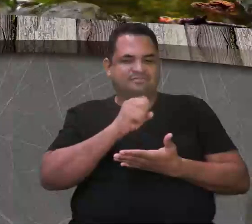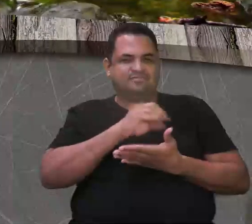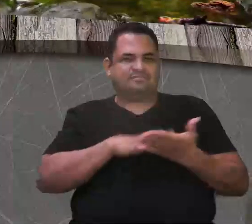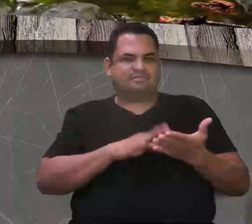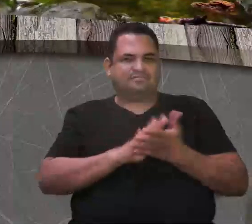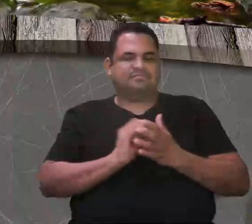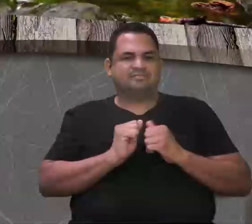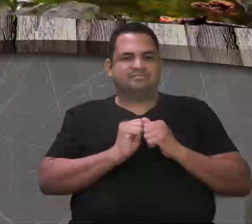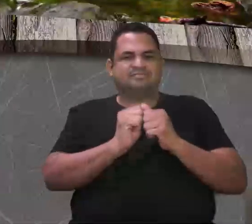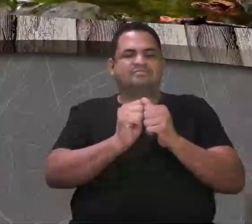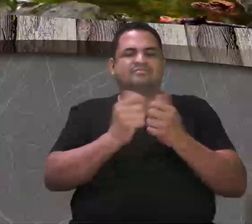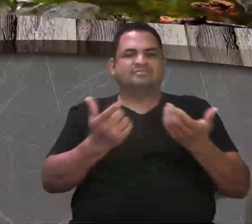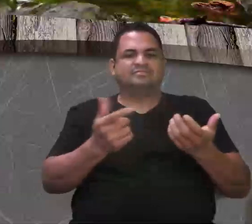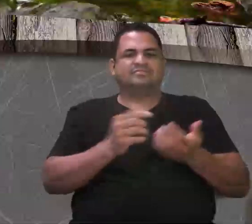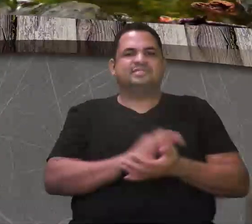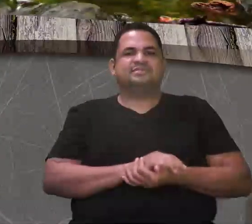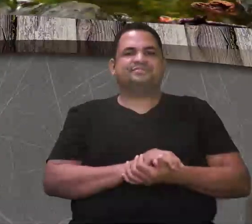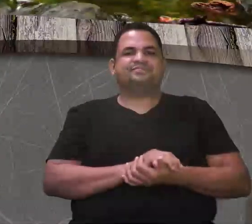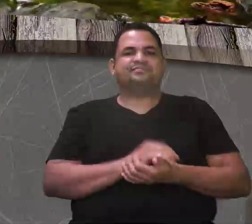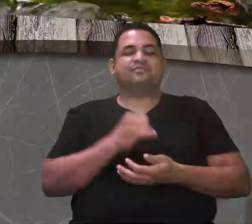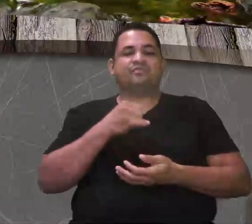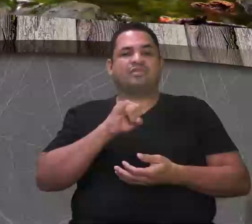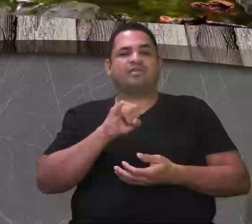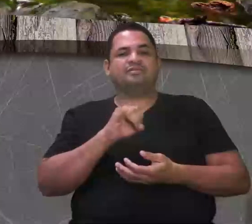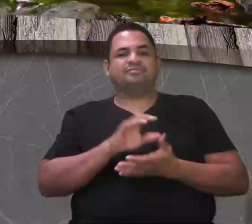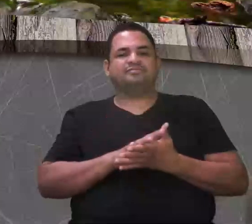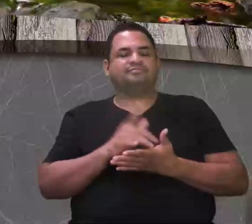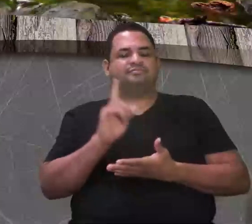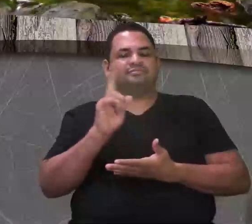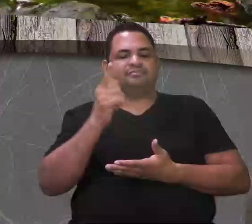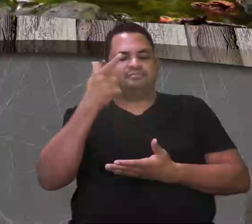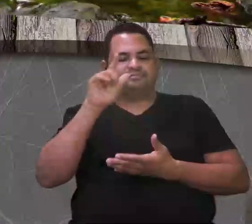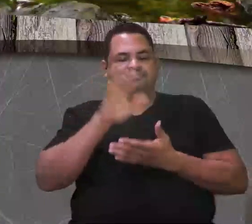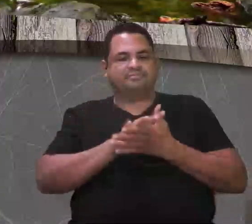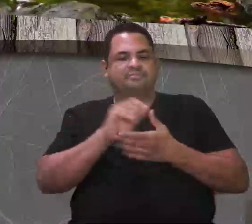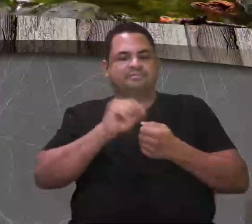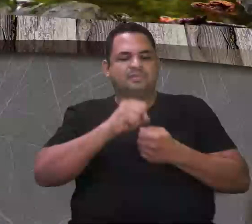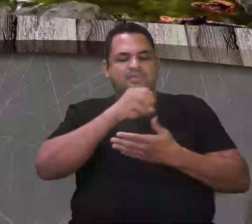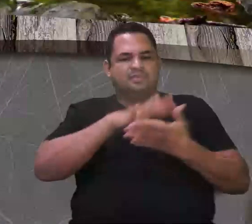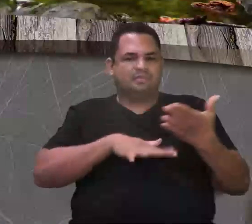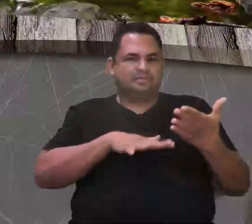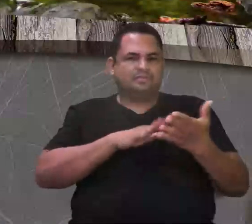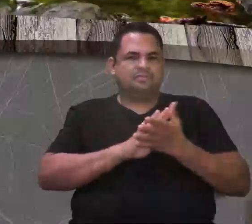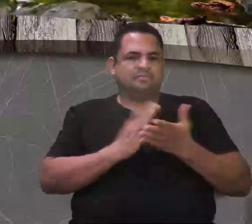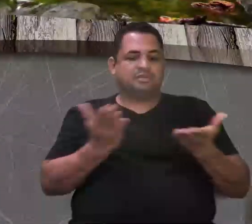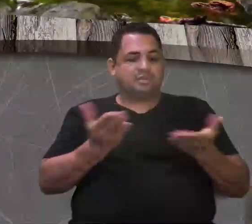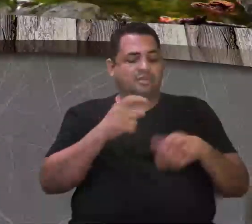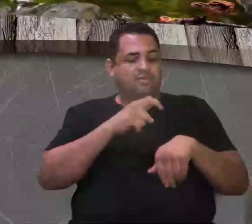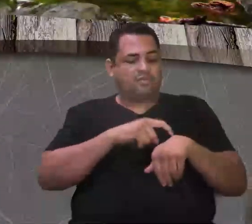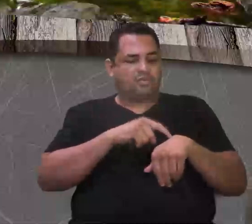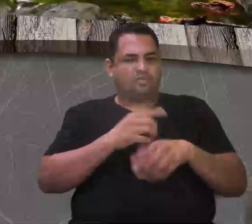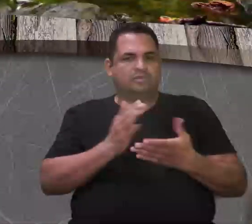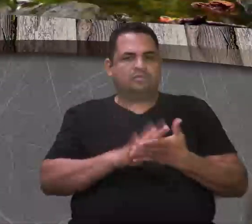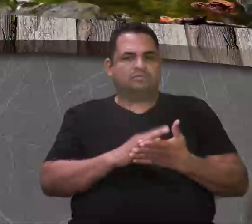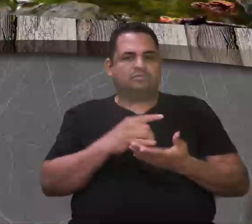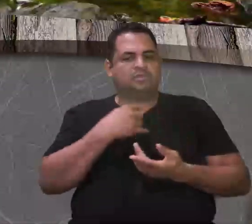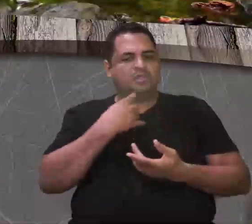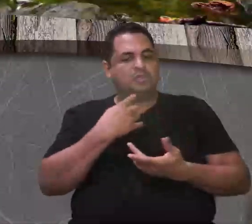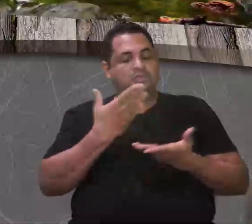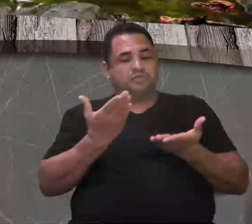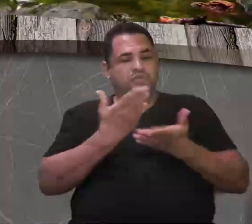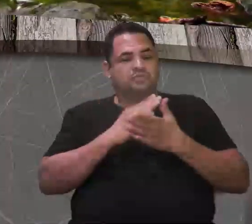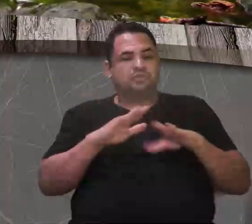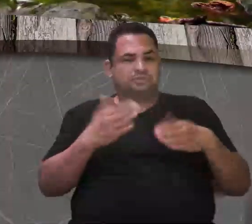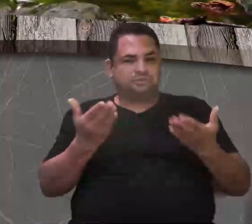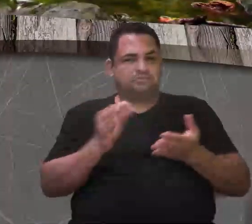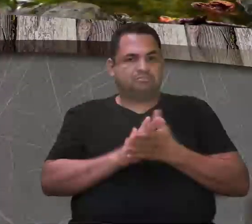Agora, vamos juntos, tá? Se você não conseguiu executar alguma delas, esse é o momento da gente tirar essas dúvidas